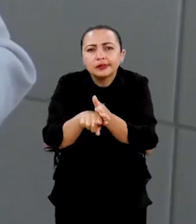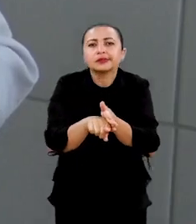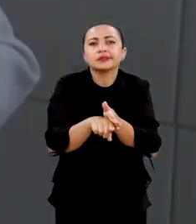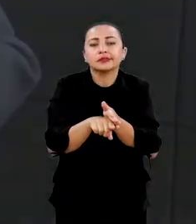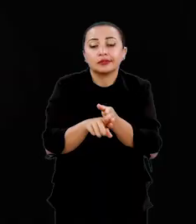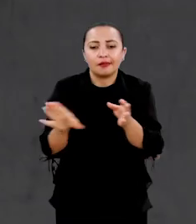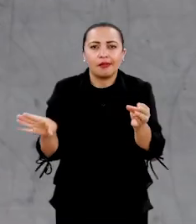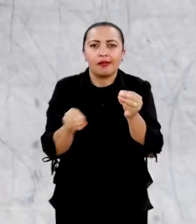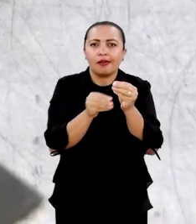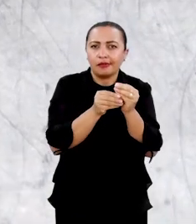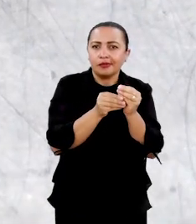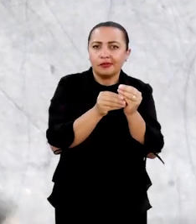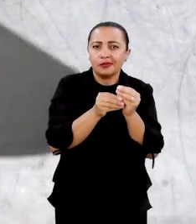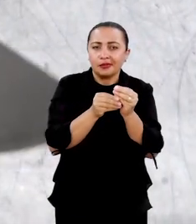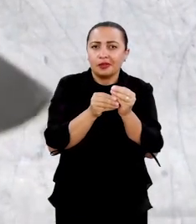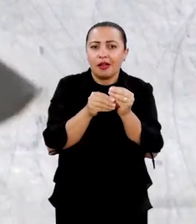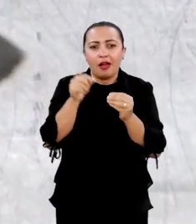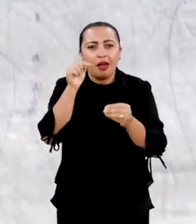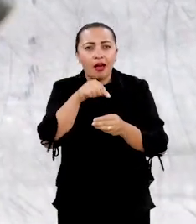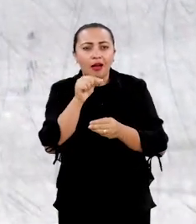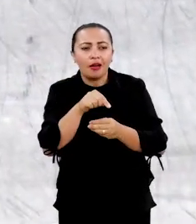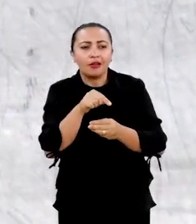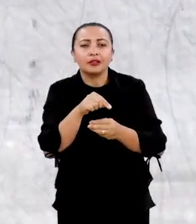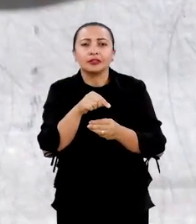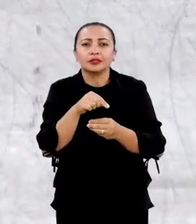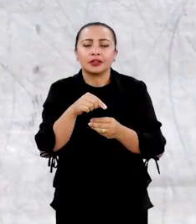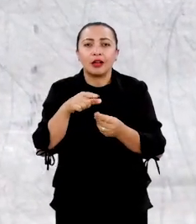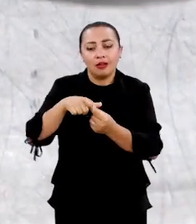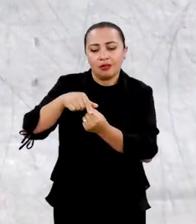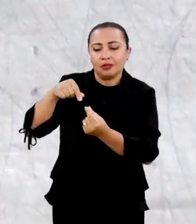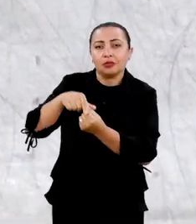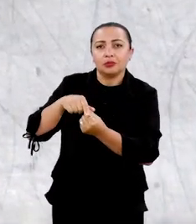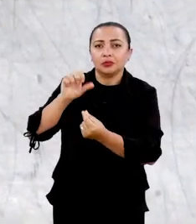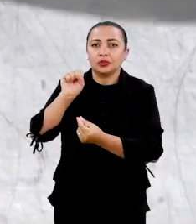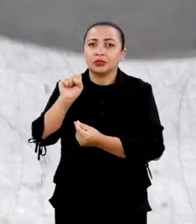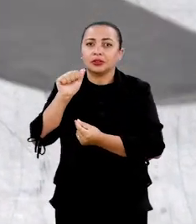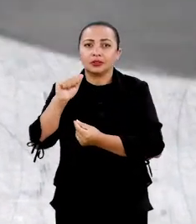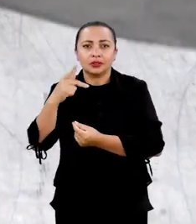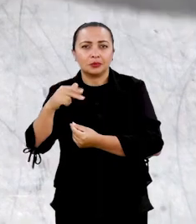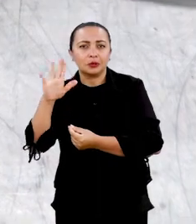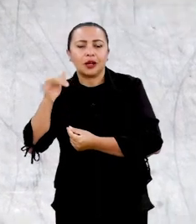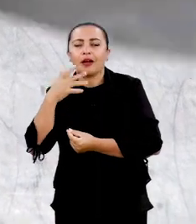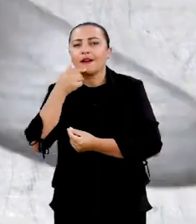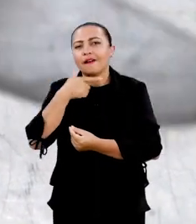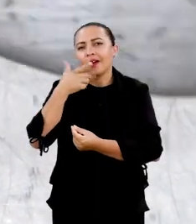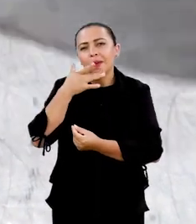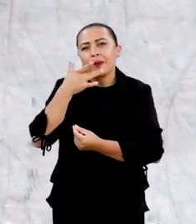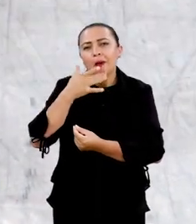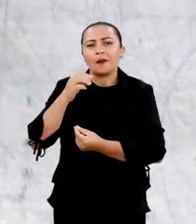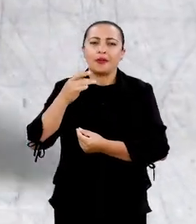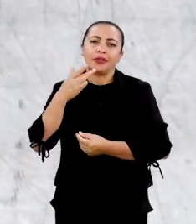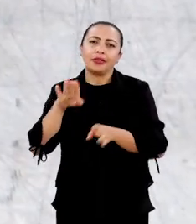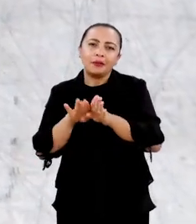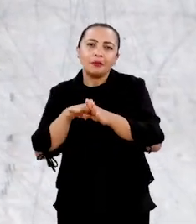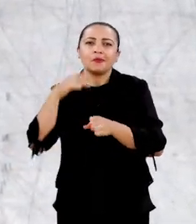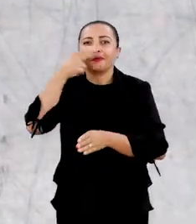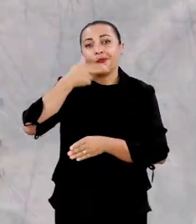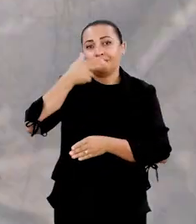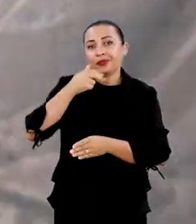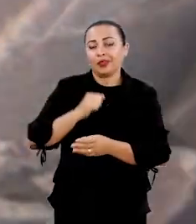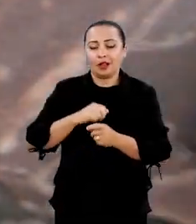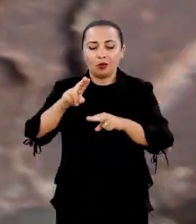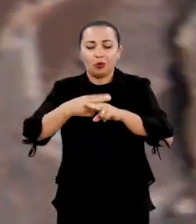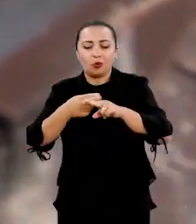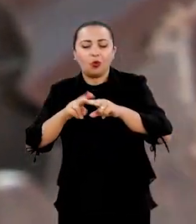pesquisa agregar essa amêndoa de sapucaia que é saborosa, que é extremamente nutritiva